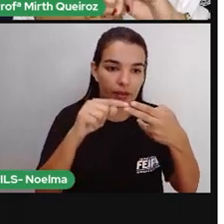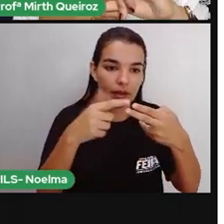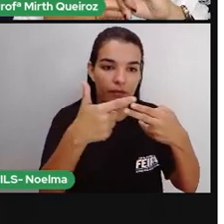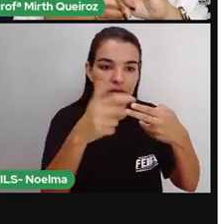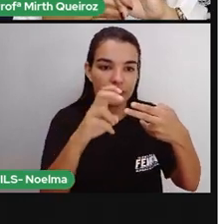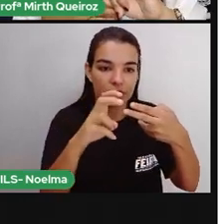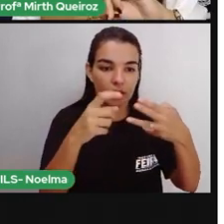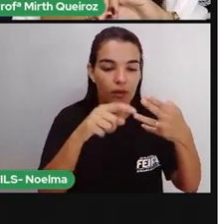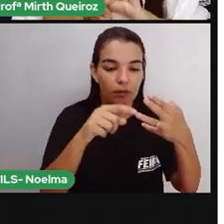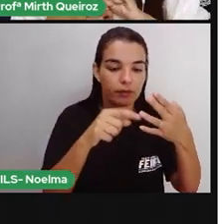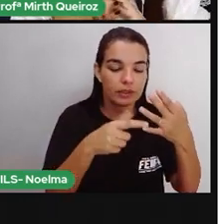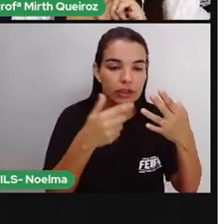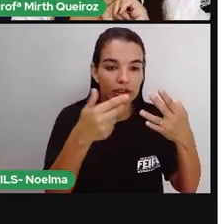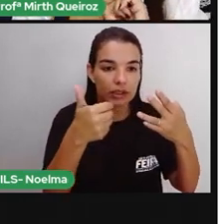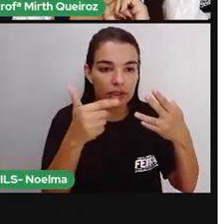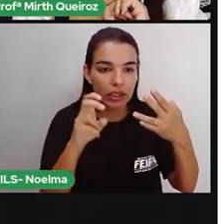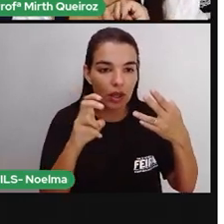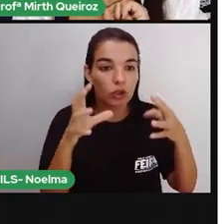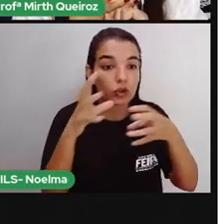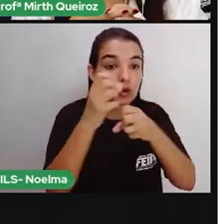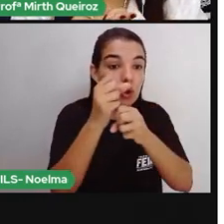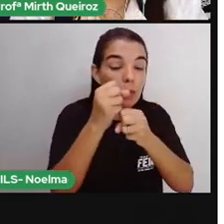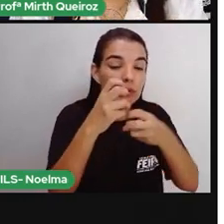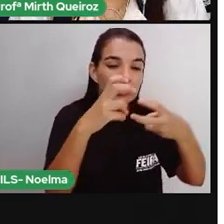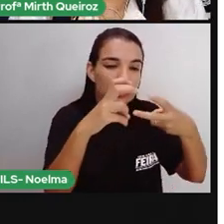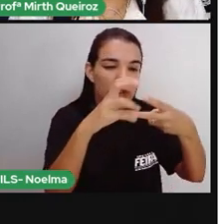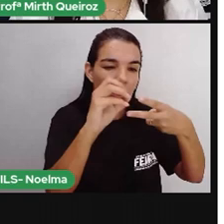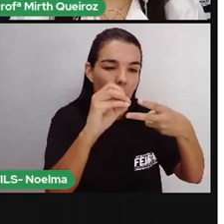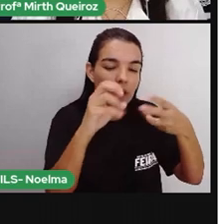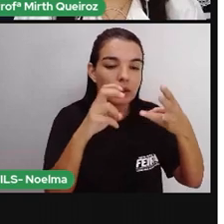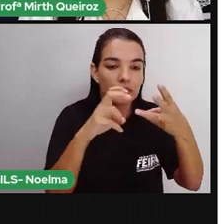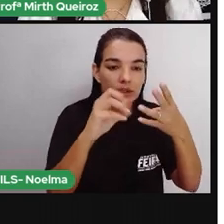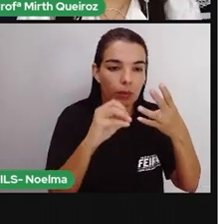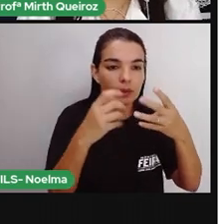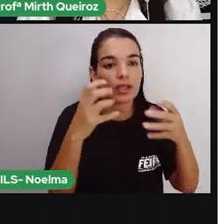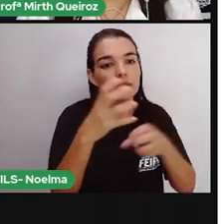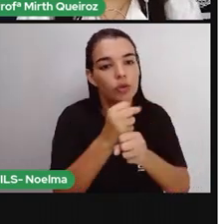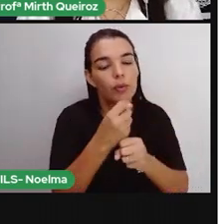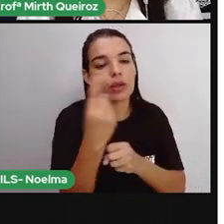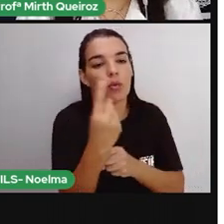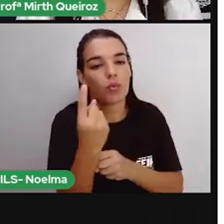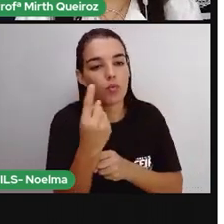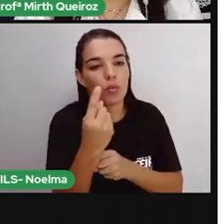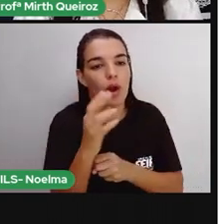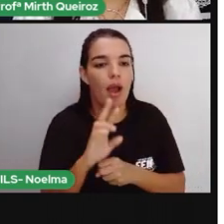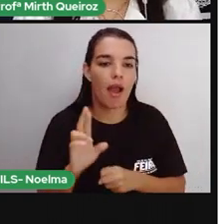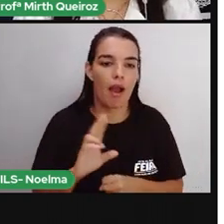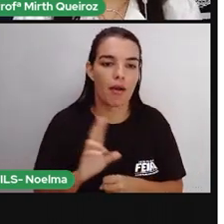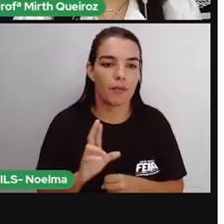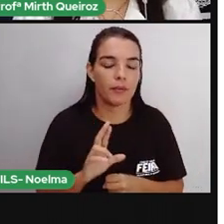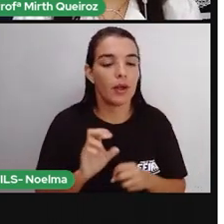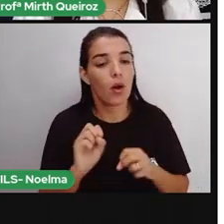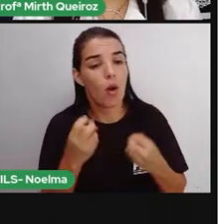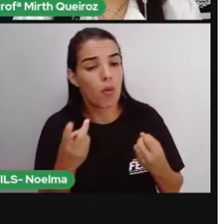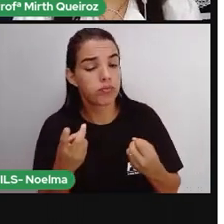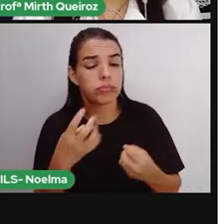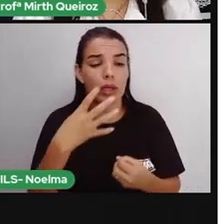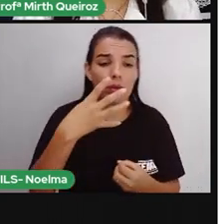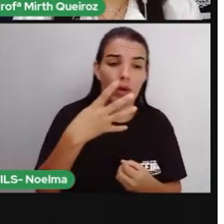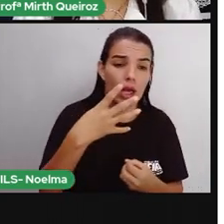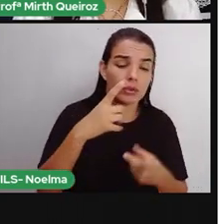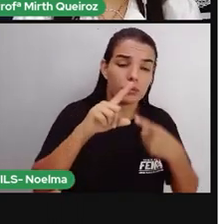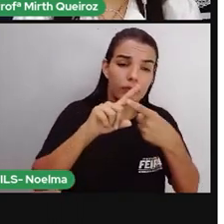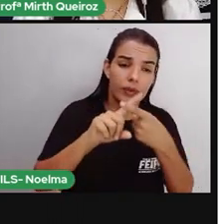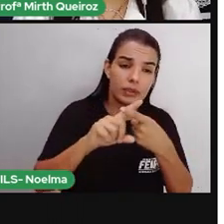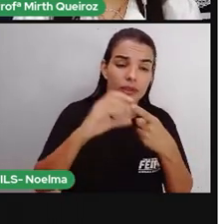50. 50 mais 50, nós teremos aí 1 real, certo? Ou, vocês fazem a multiplicação, 4